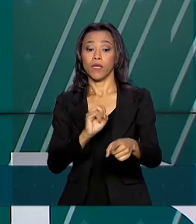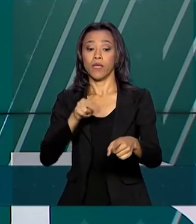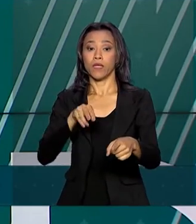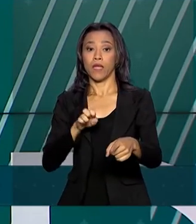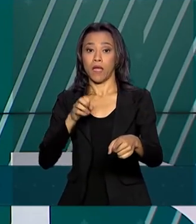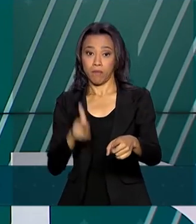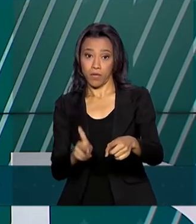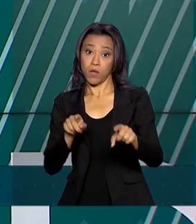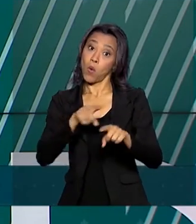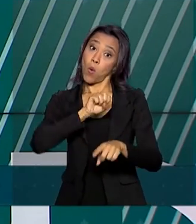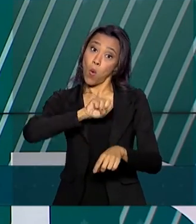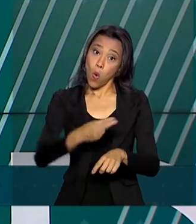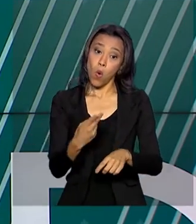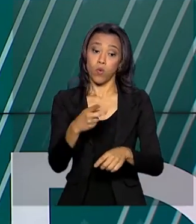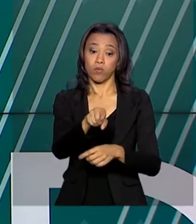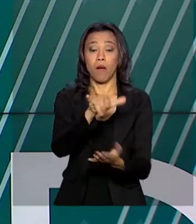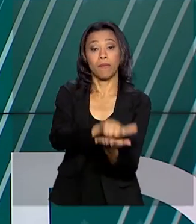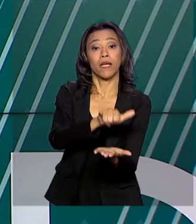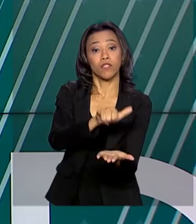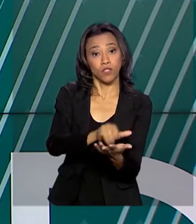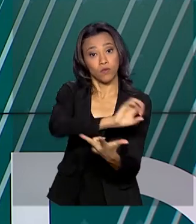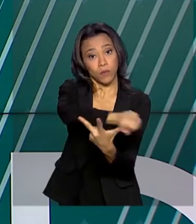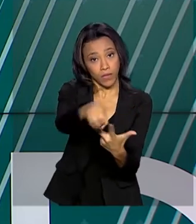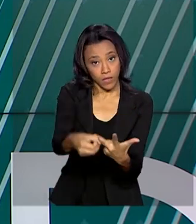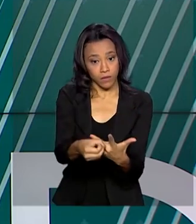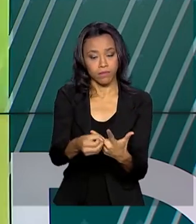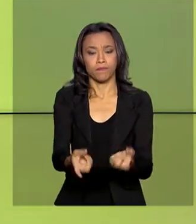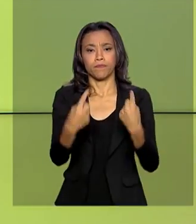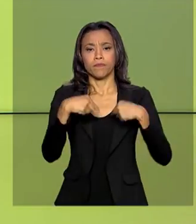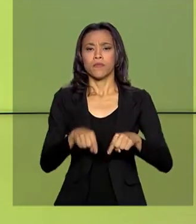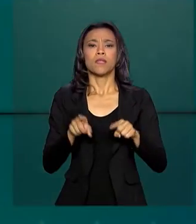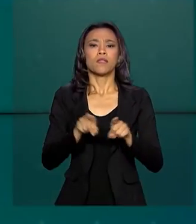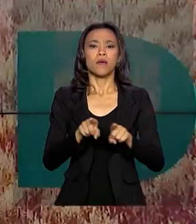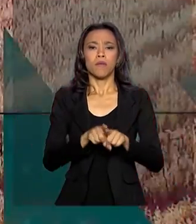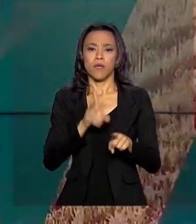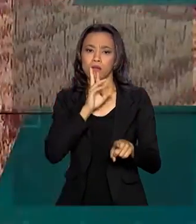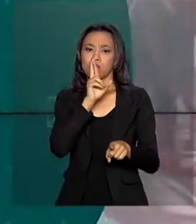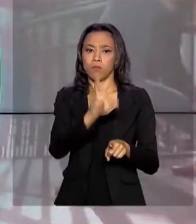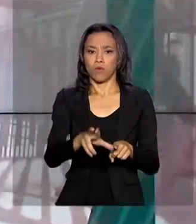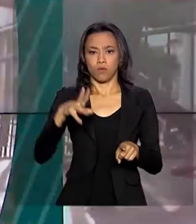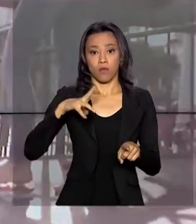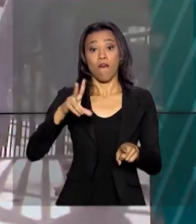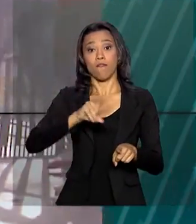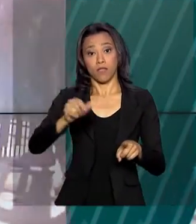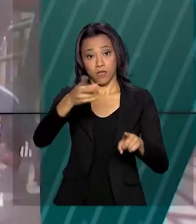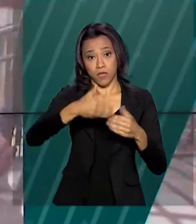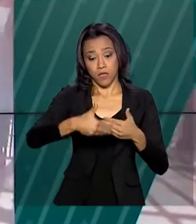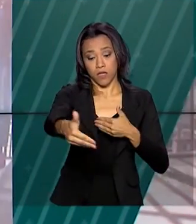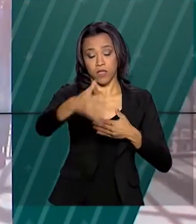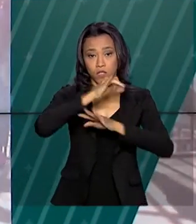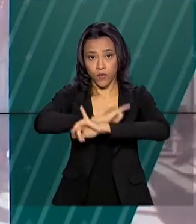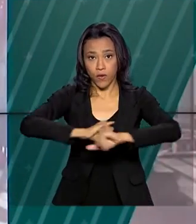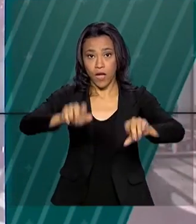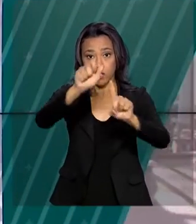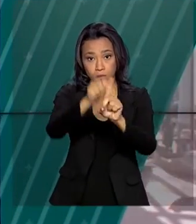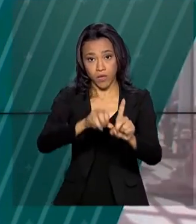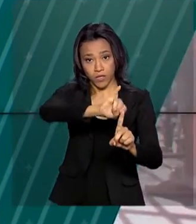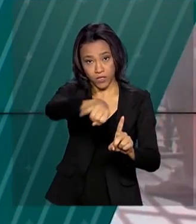ou pelo aplicativo do Enem. Os resultados individuais do Enem 2019 serão divulgados em janeiro de 2020.